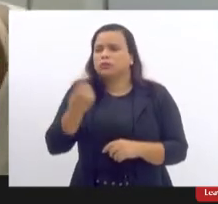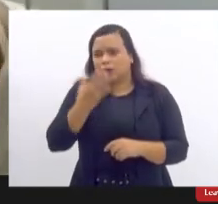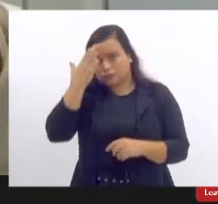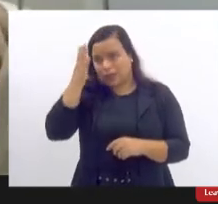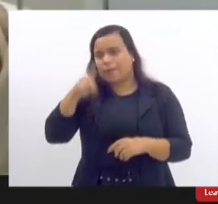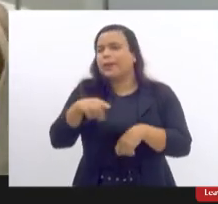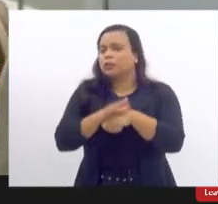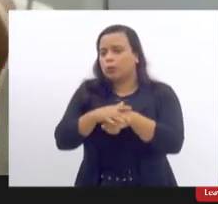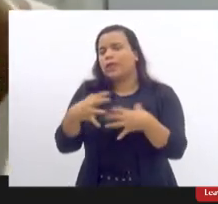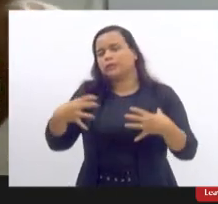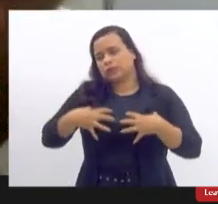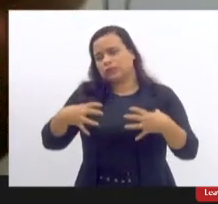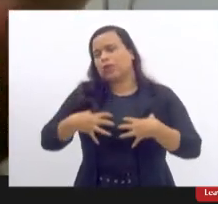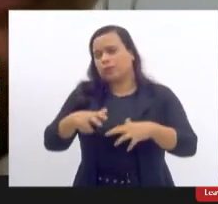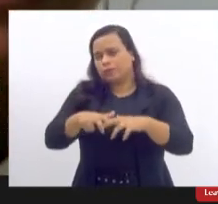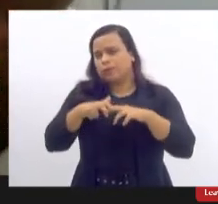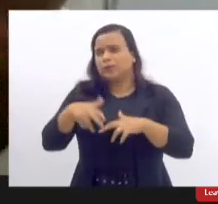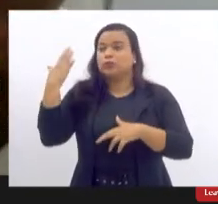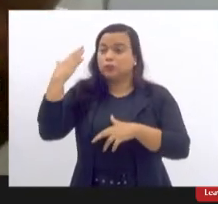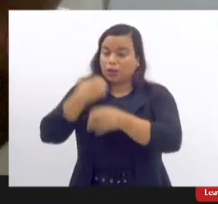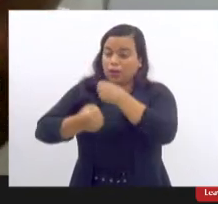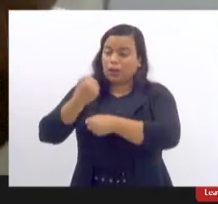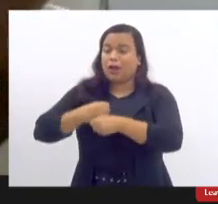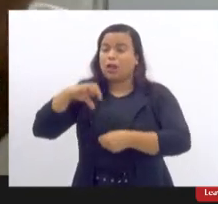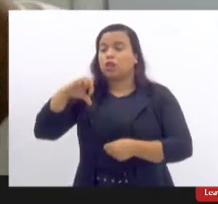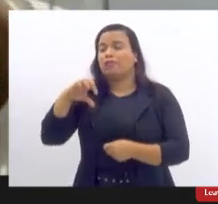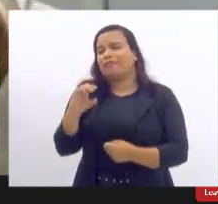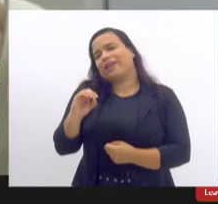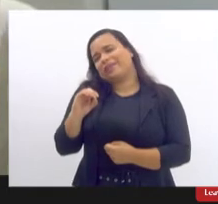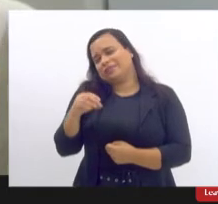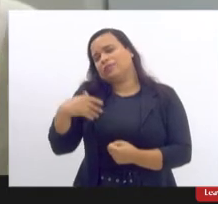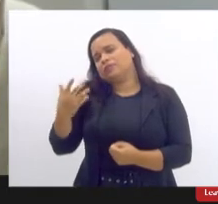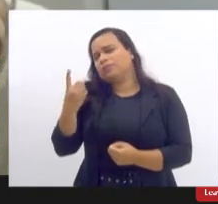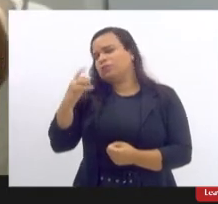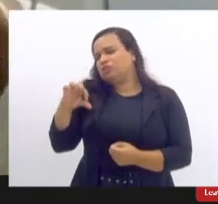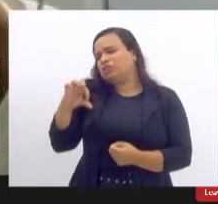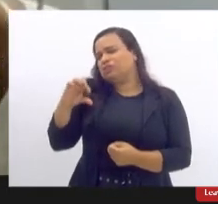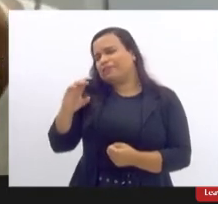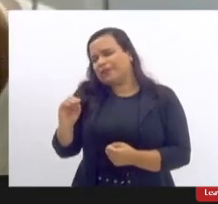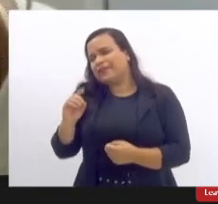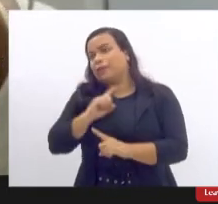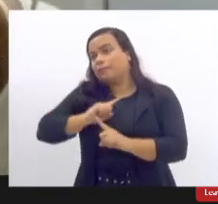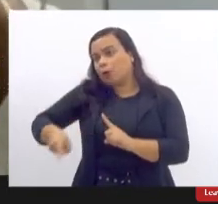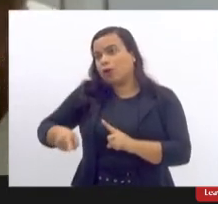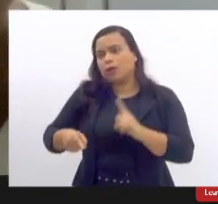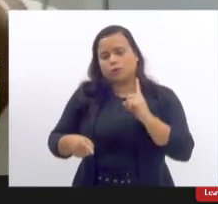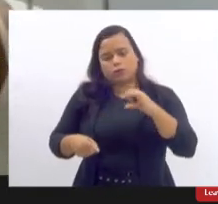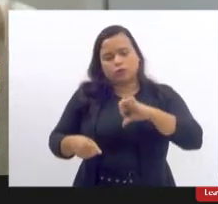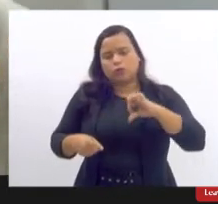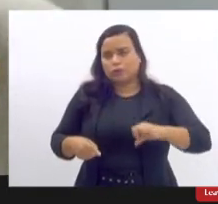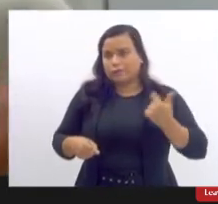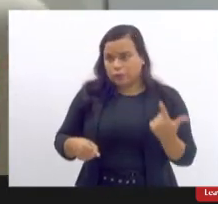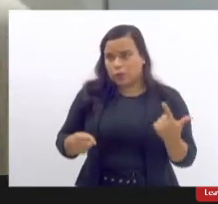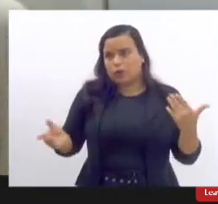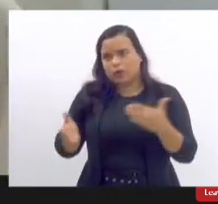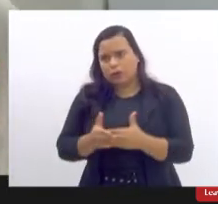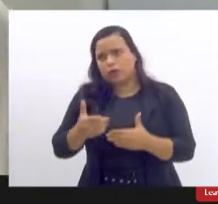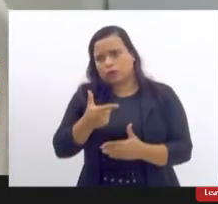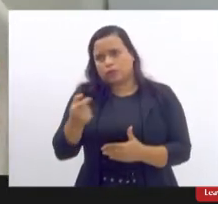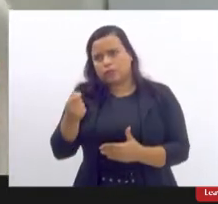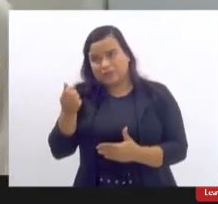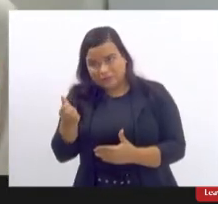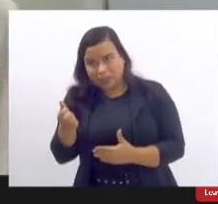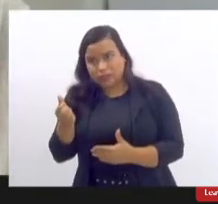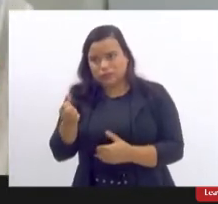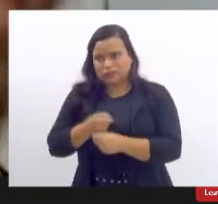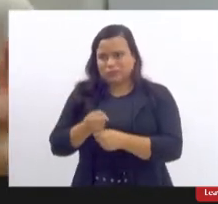doença do silicone isso na década de 90 e o silicone foi proibido de 92 a 2006 ou seja não é ou seja importante a gente dizer